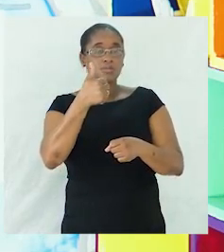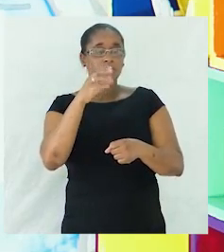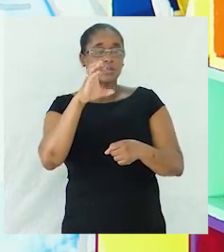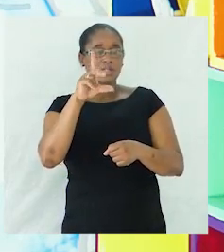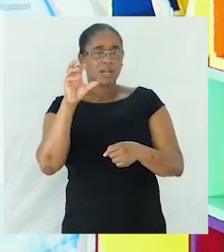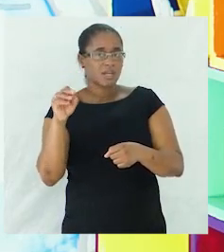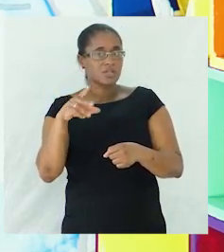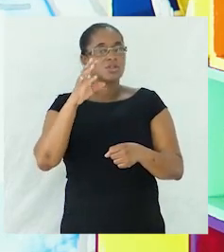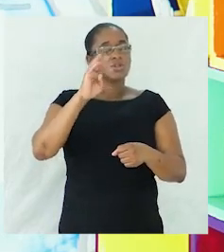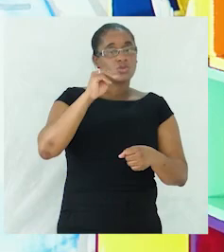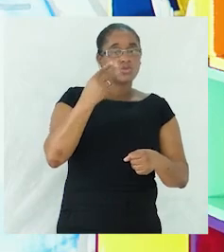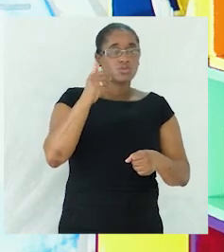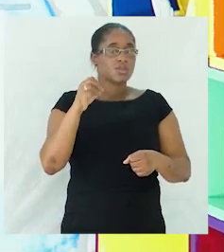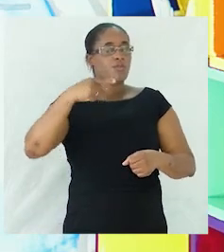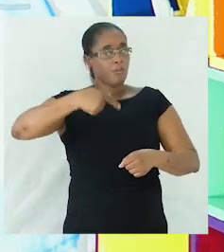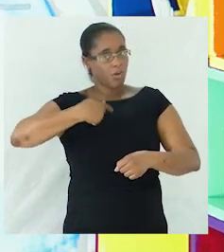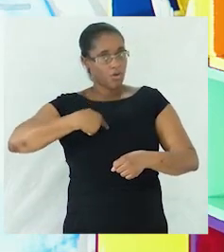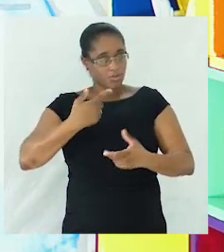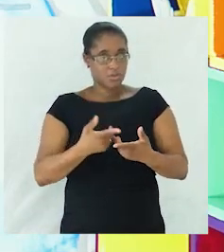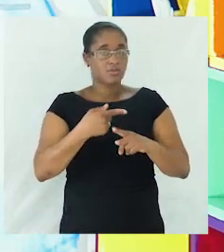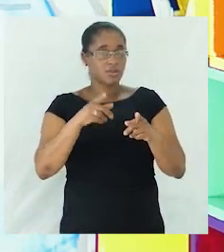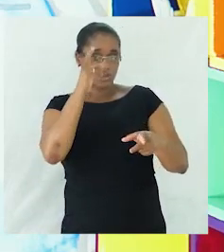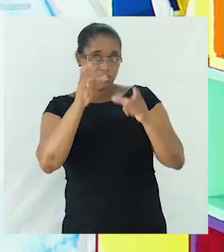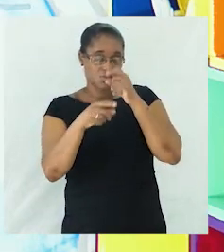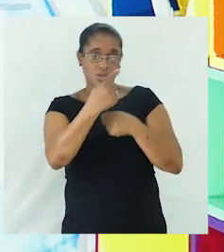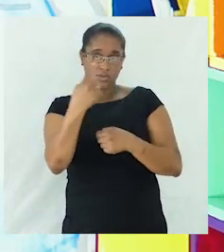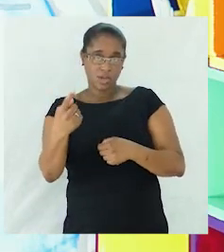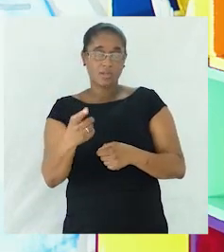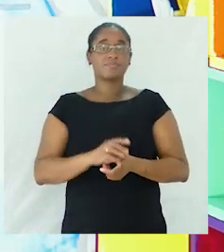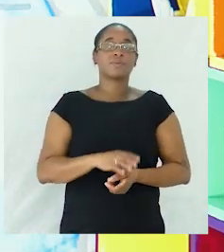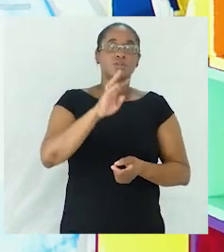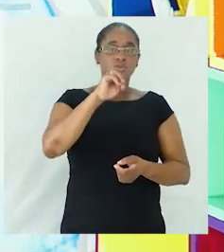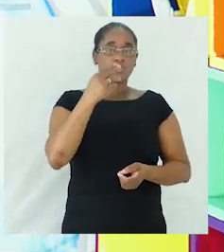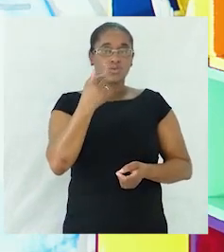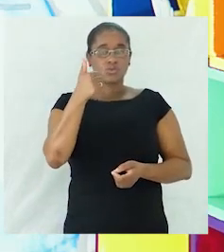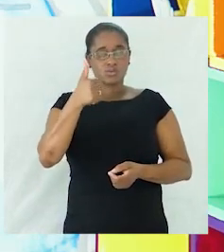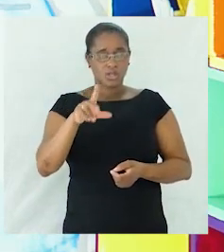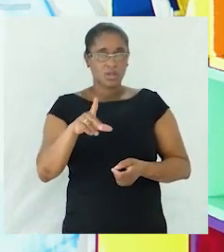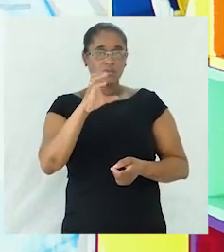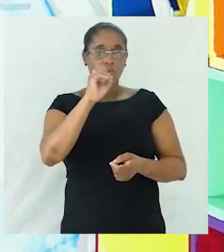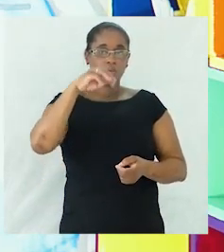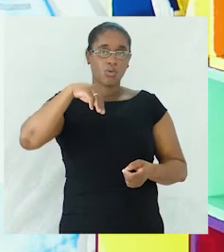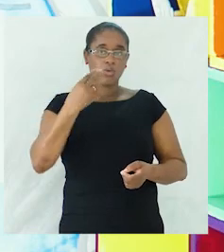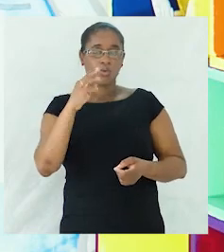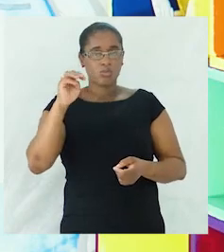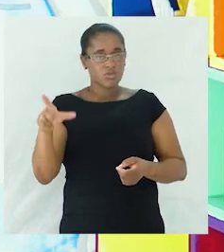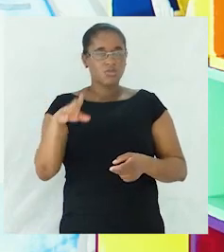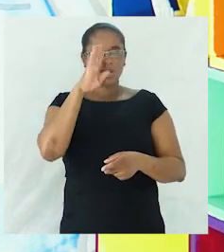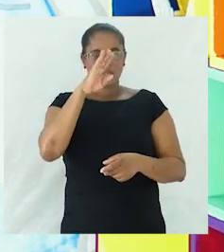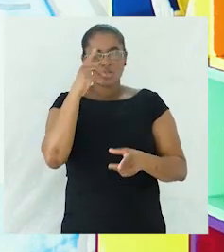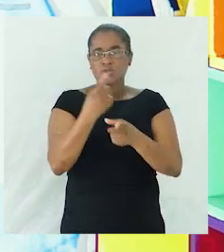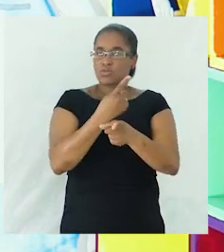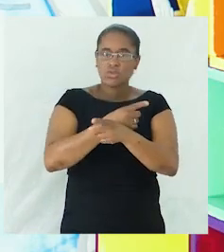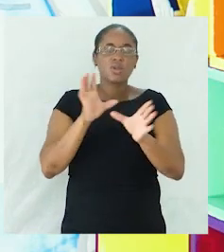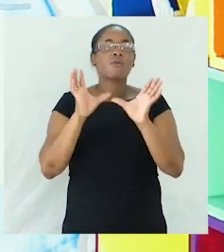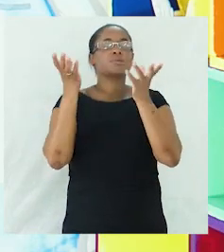referindo a pessoas individualizando-as substantivos comuns que se refere a seres ou objetos de uma forma generalizada